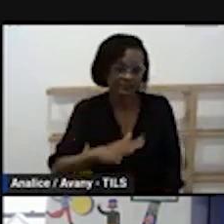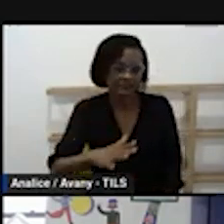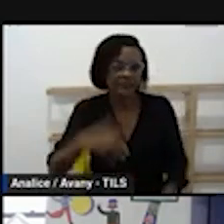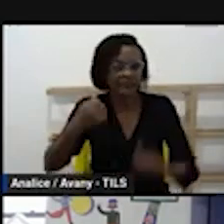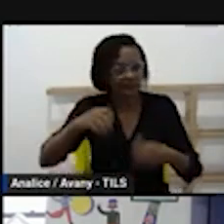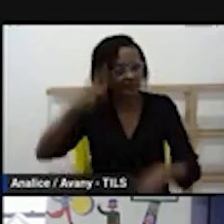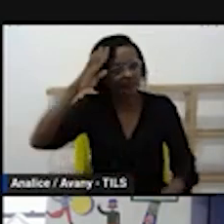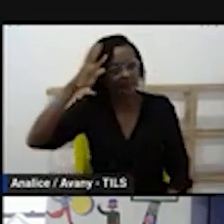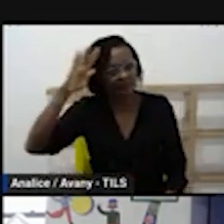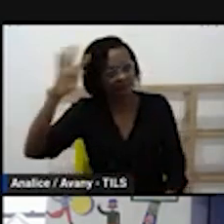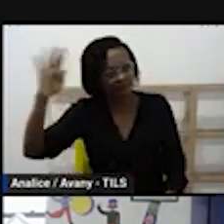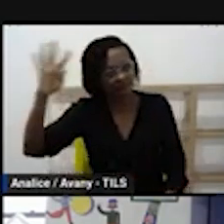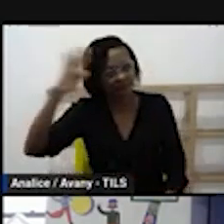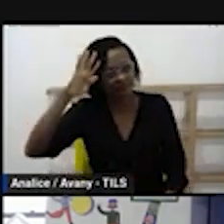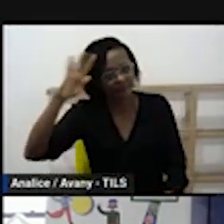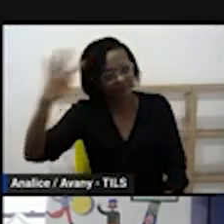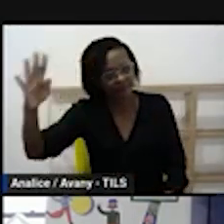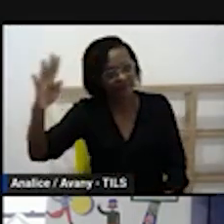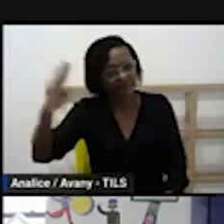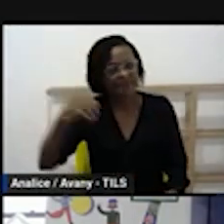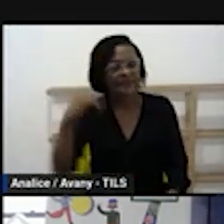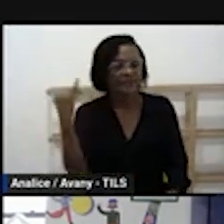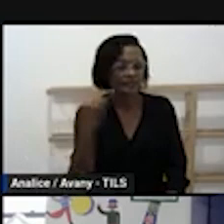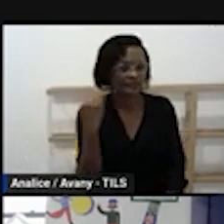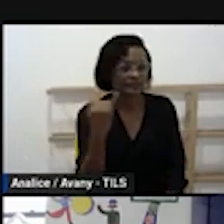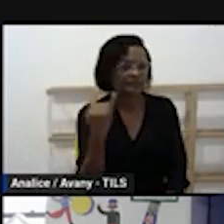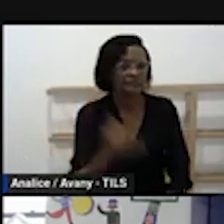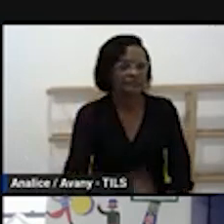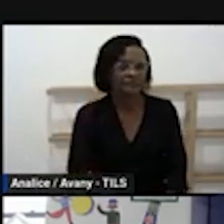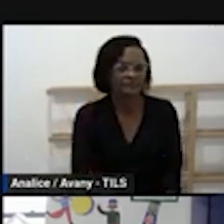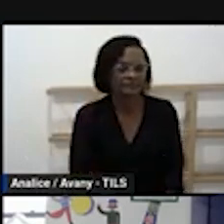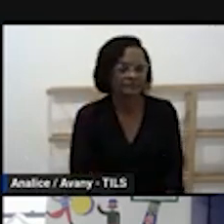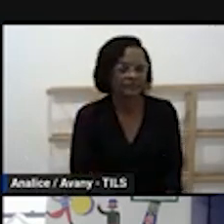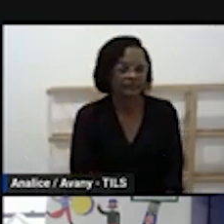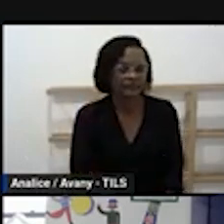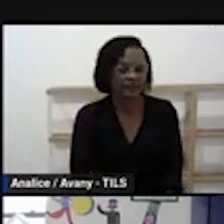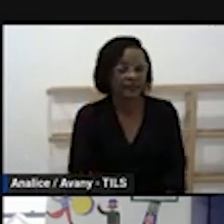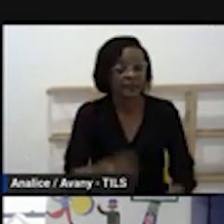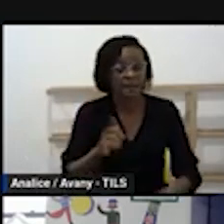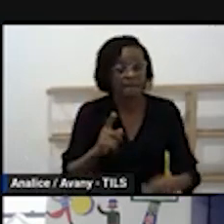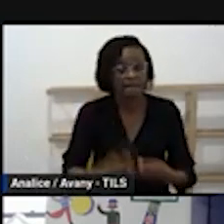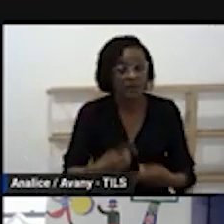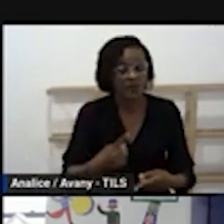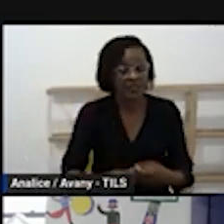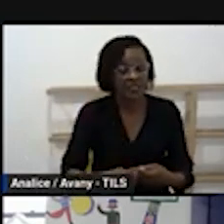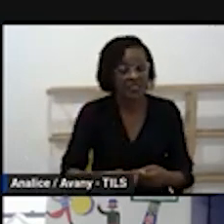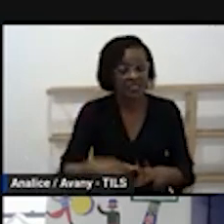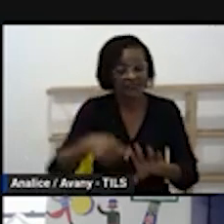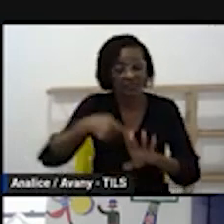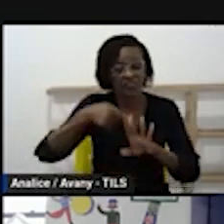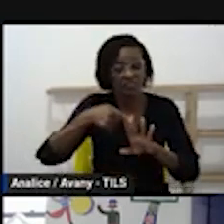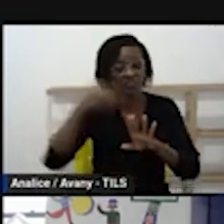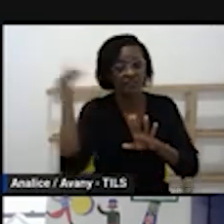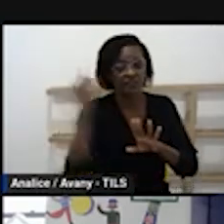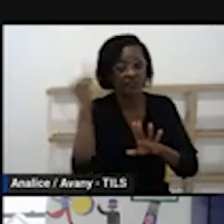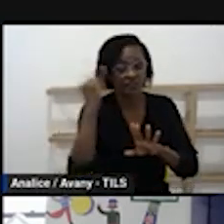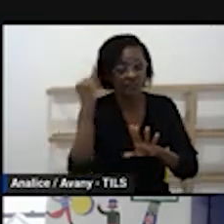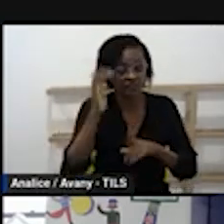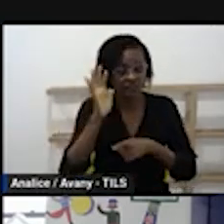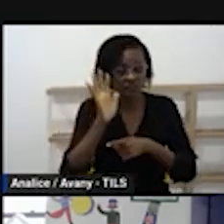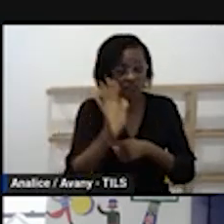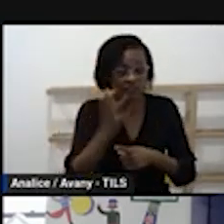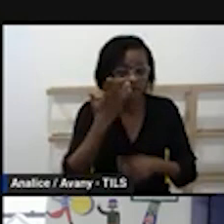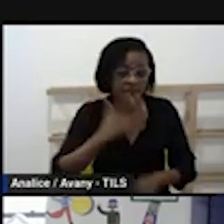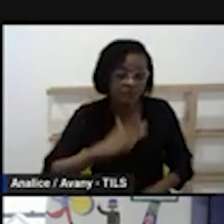que a gente traz buscando esse protagonismo dessa criança que precisa estar inserida e envolvida nesse espaço então